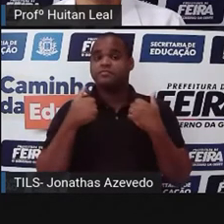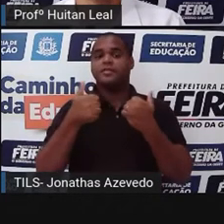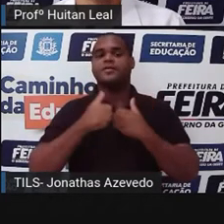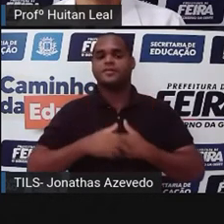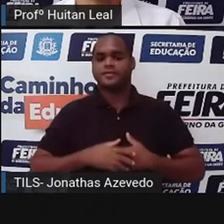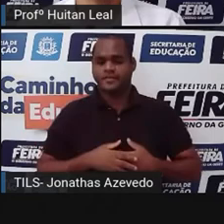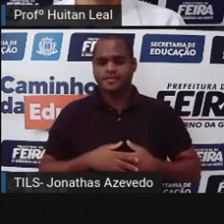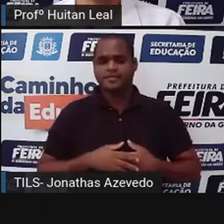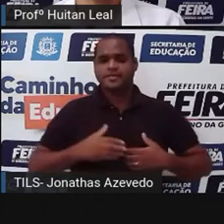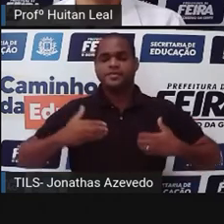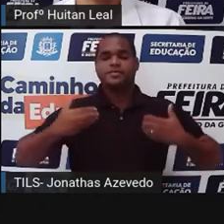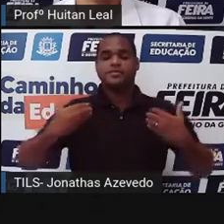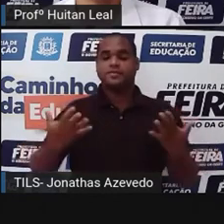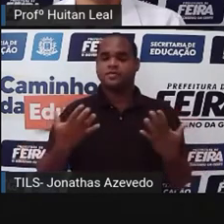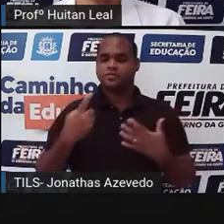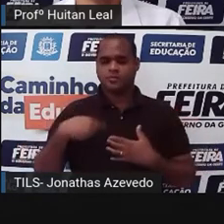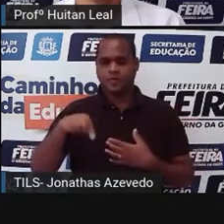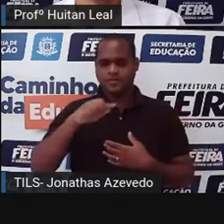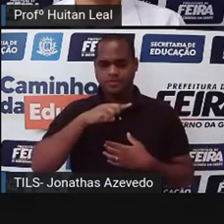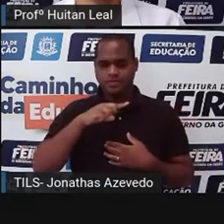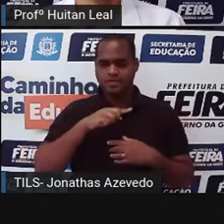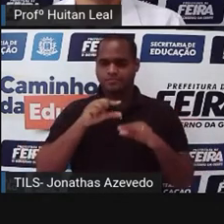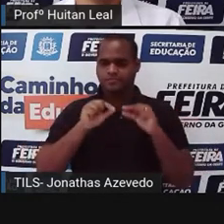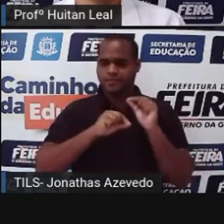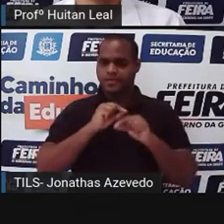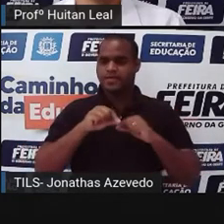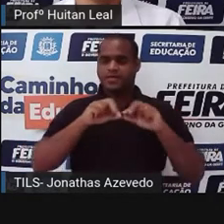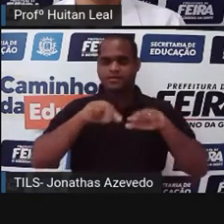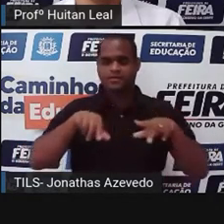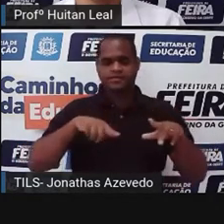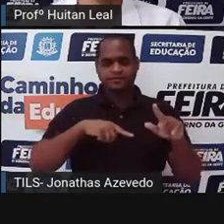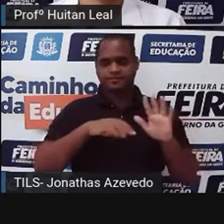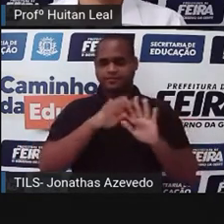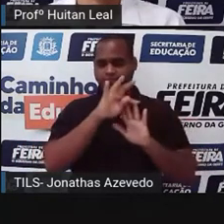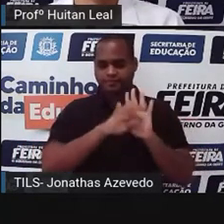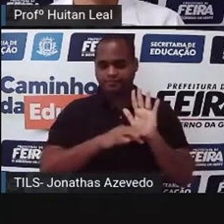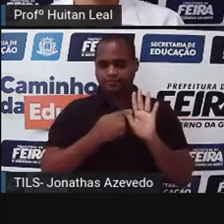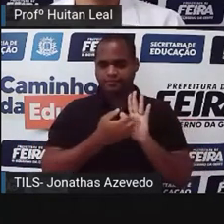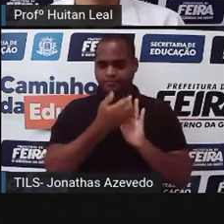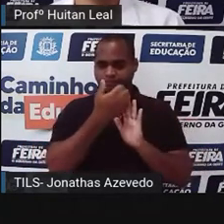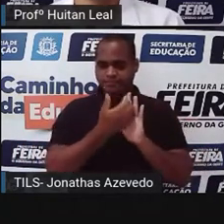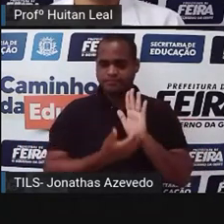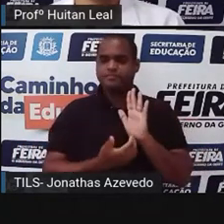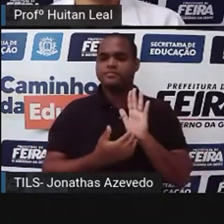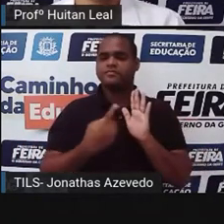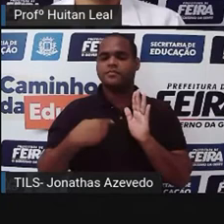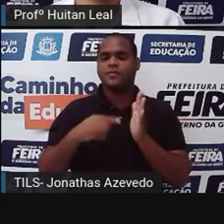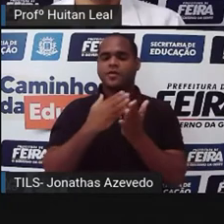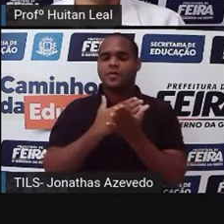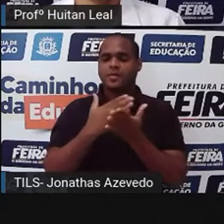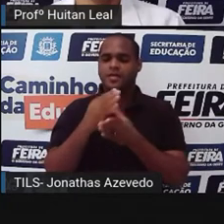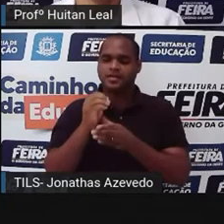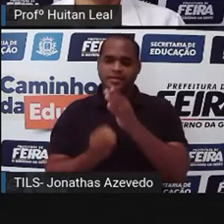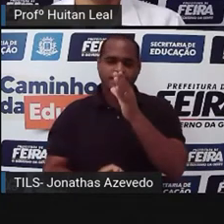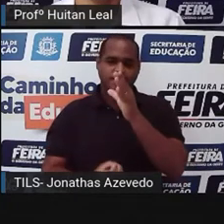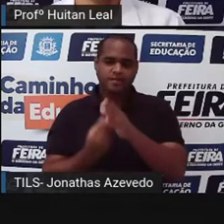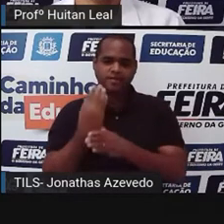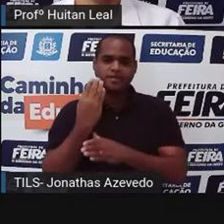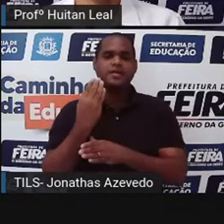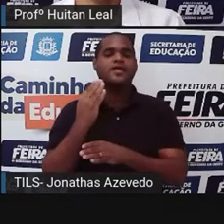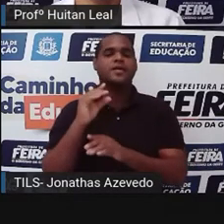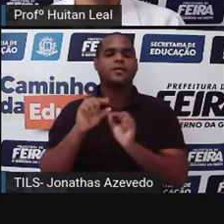Então, já que nós vamos falar de crônica, para começar, vamos ver a origem dessa palavra, uma